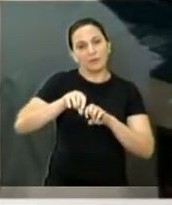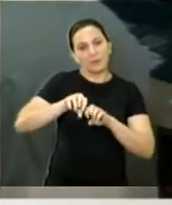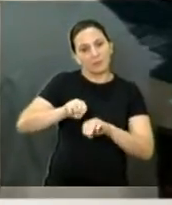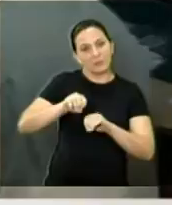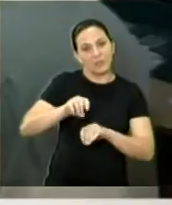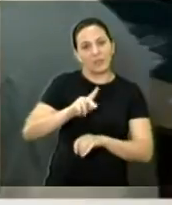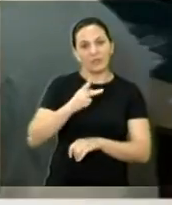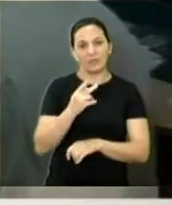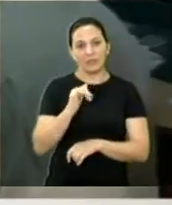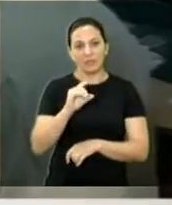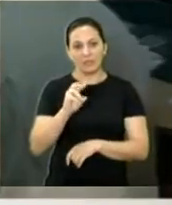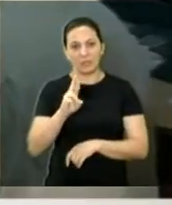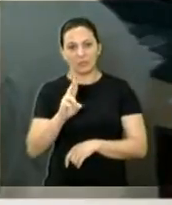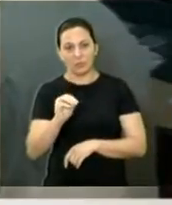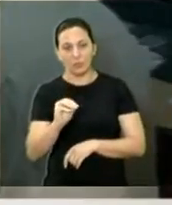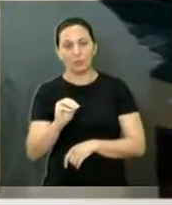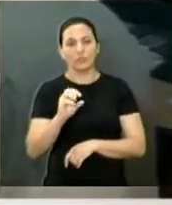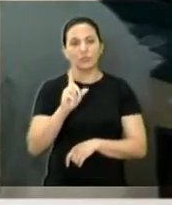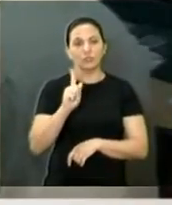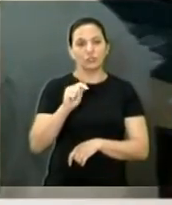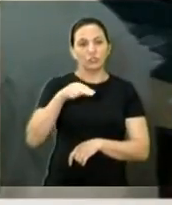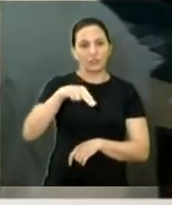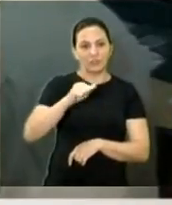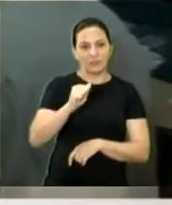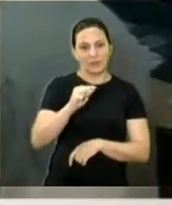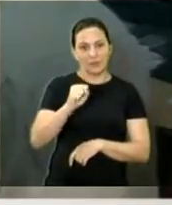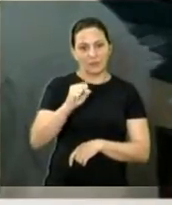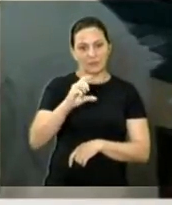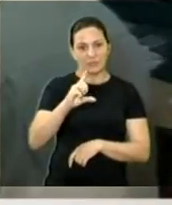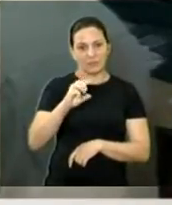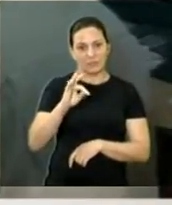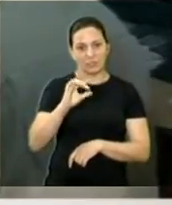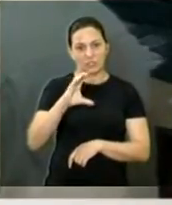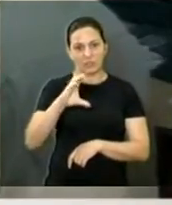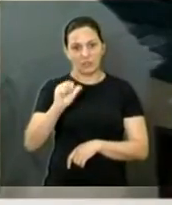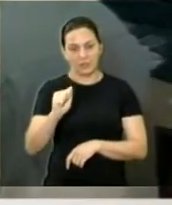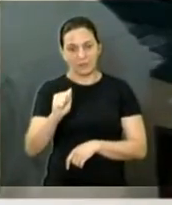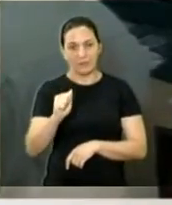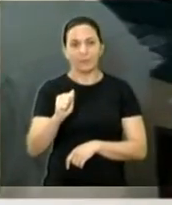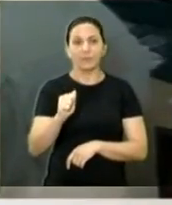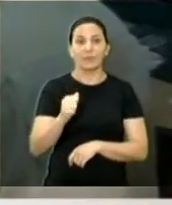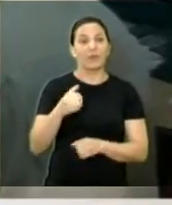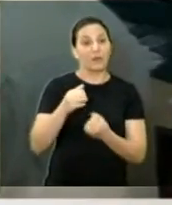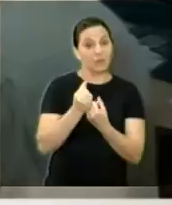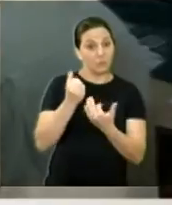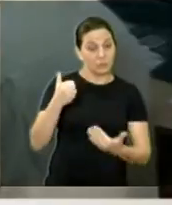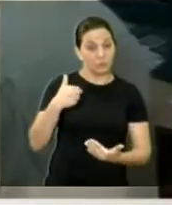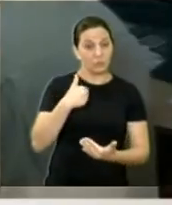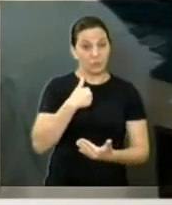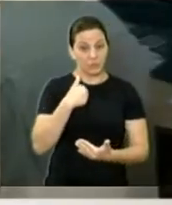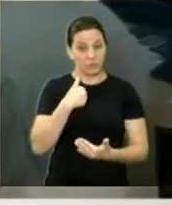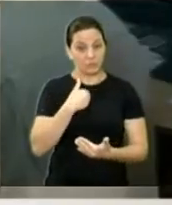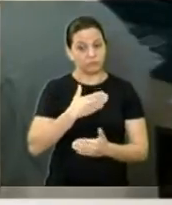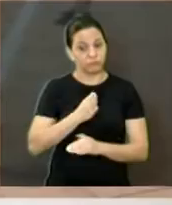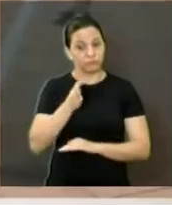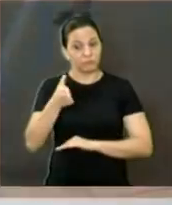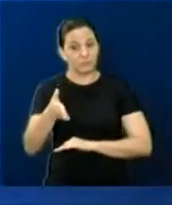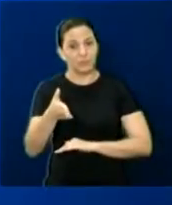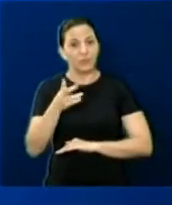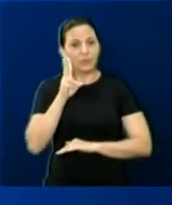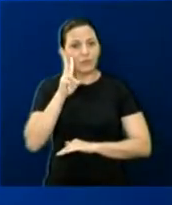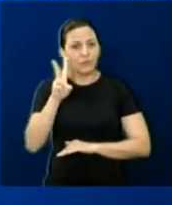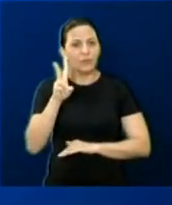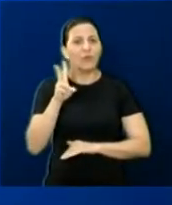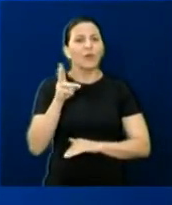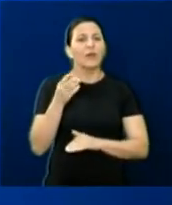Na segunda-feira, meu assessor Marcos Buda esteve no local e constatou que as aulas